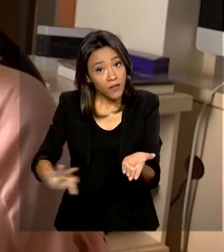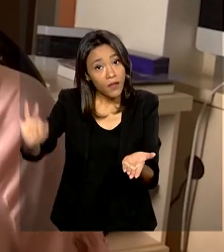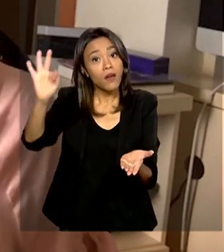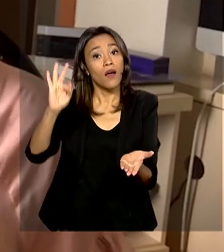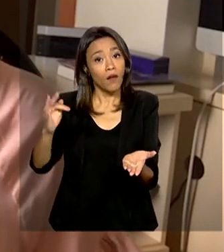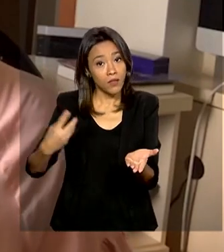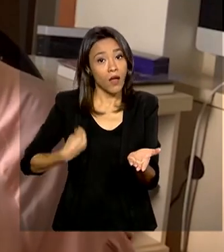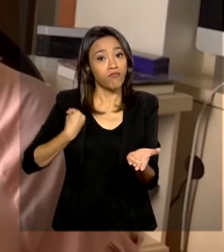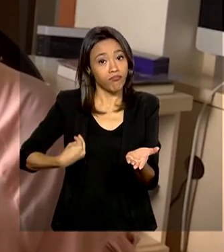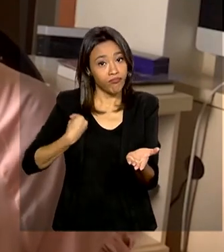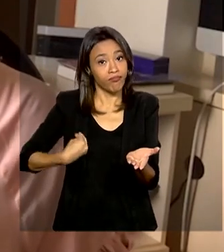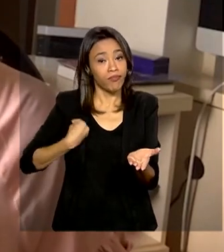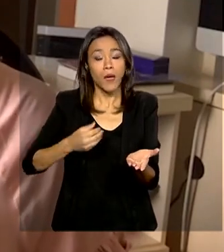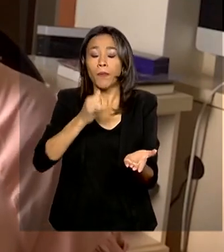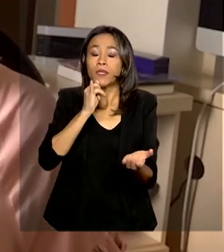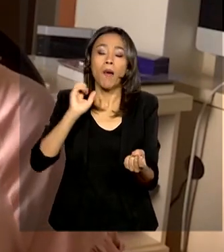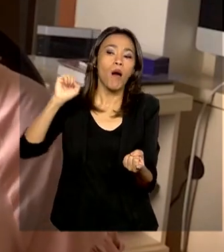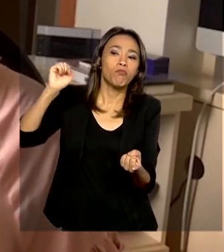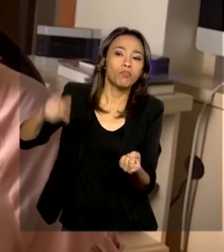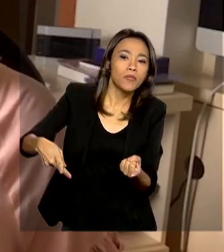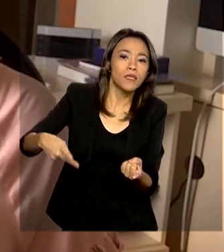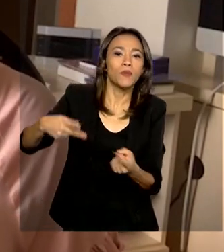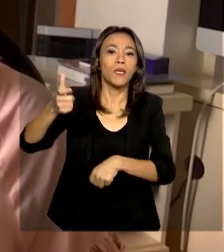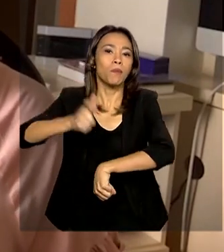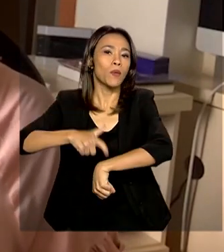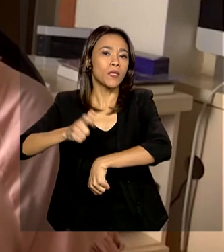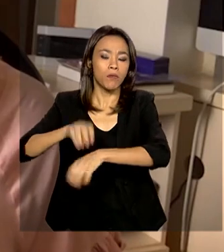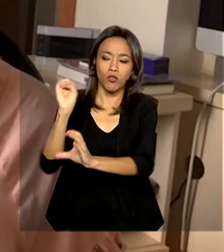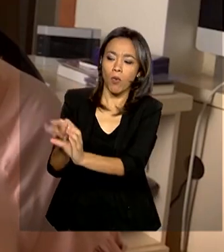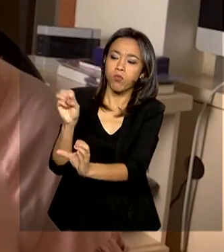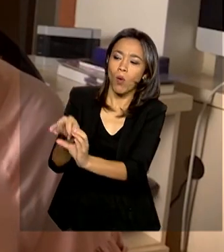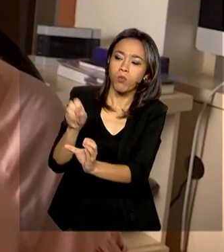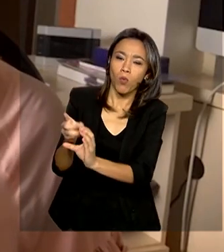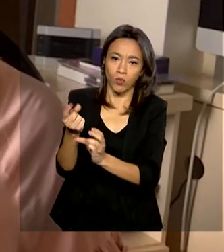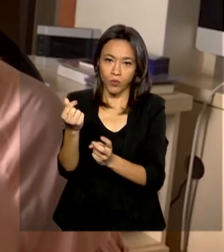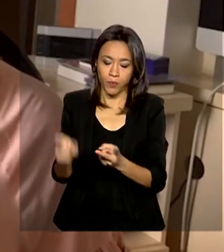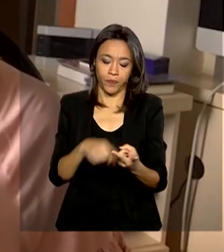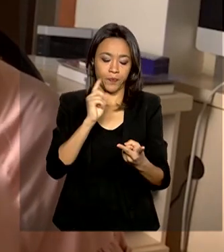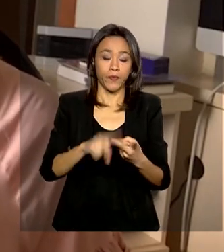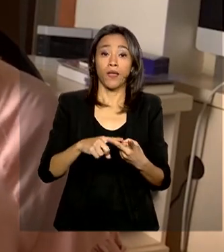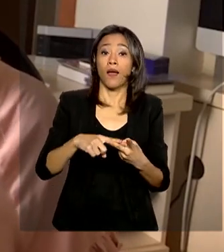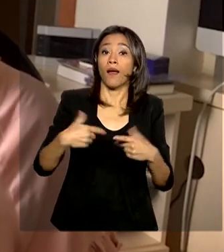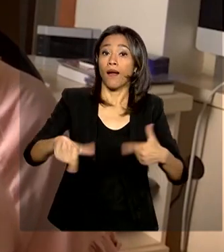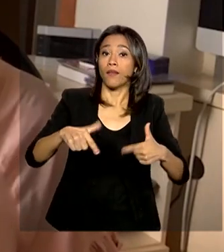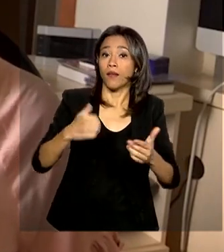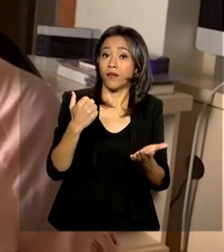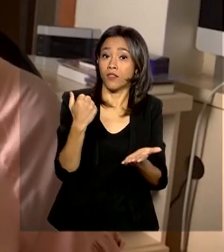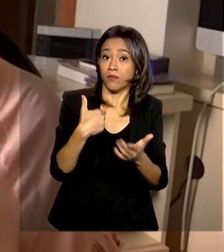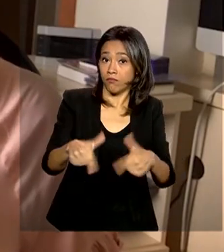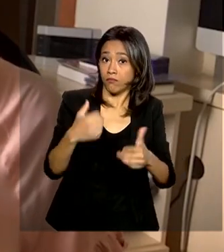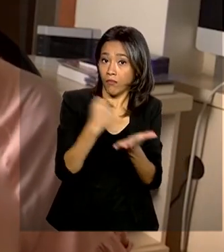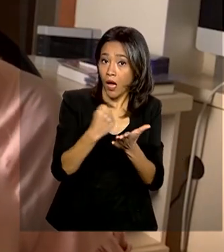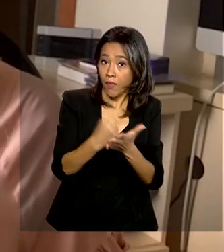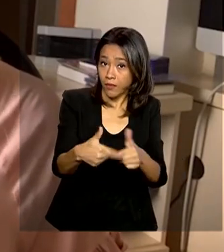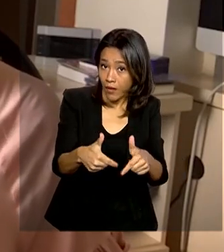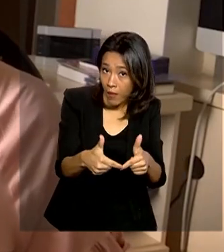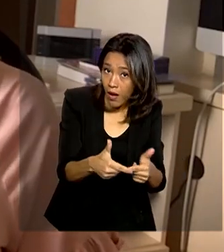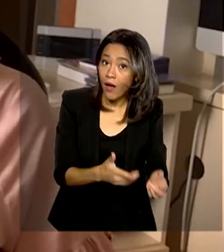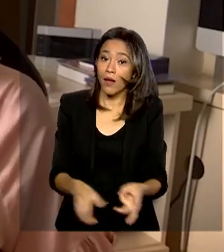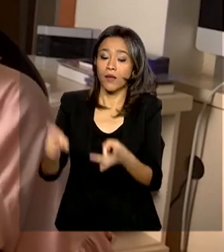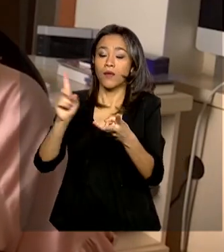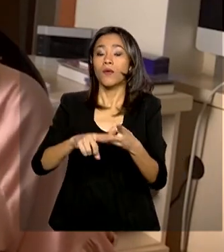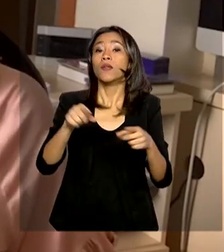país. como a aposentadoria por tempo de contribuição, a carteira de trabalho digital e a carteira digital de